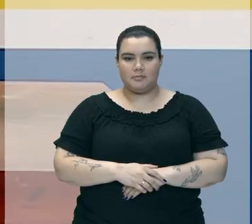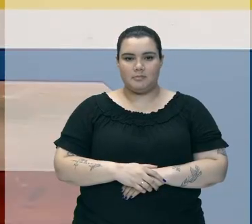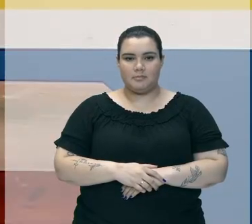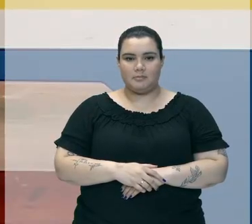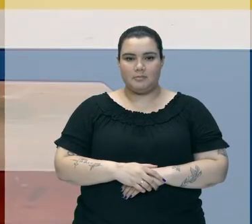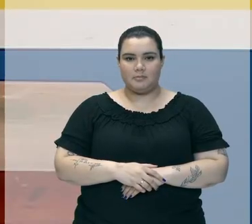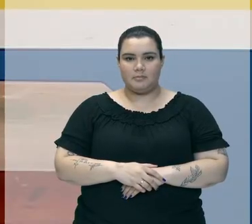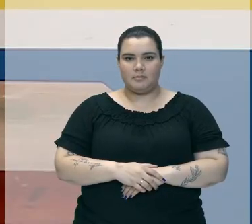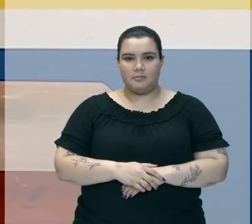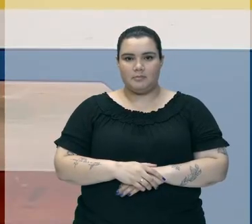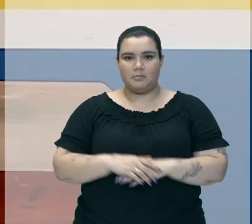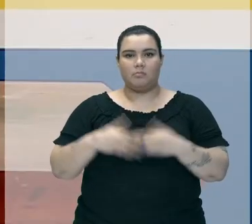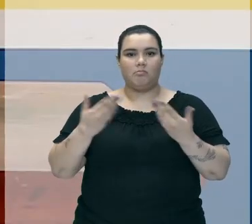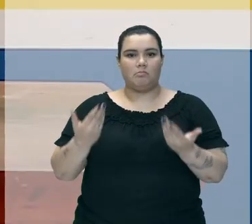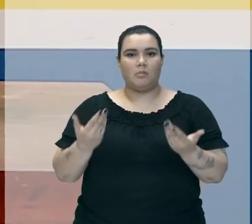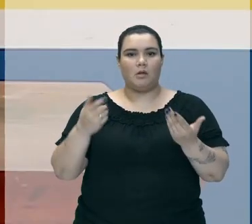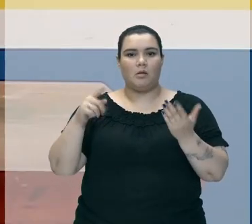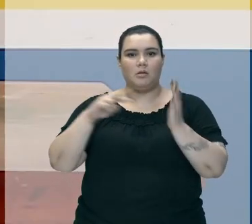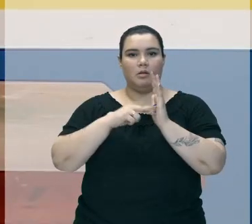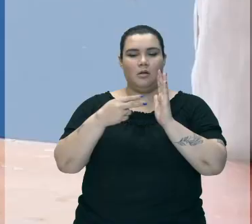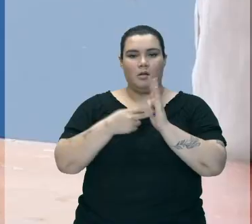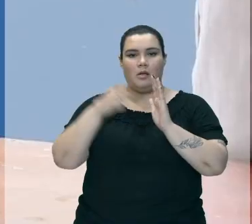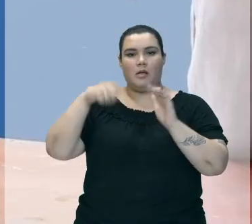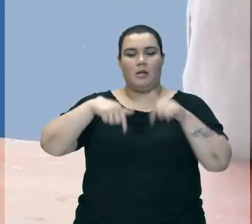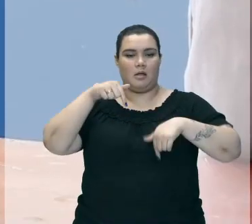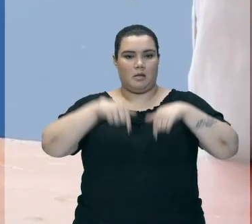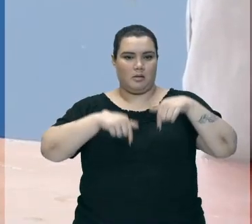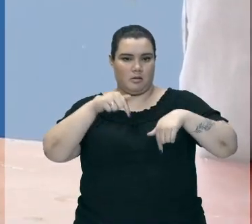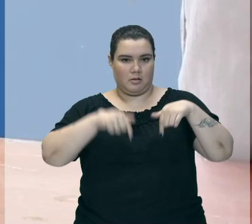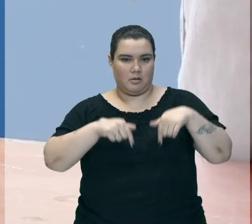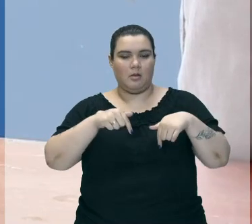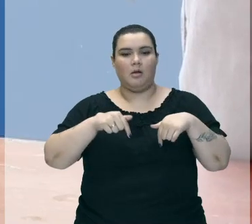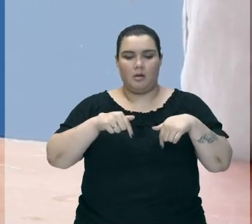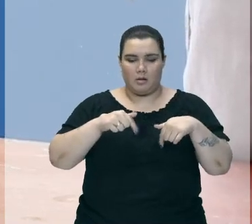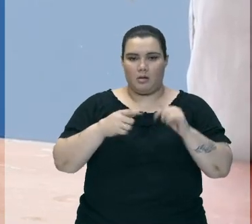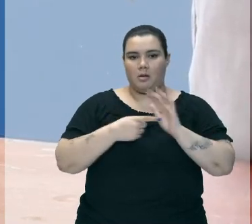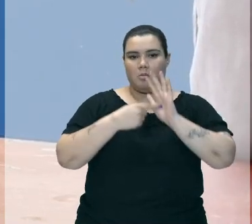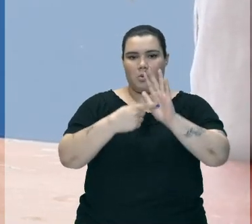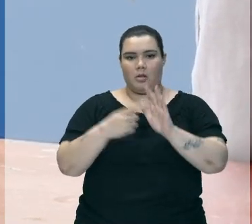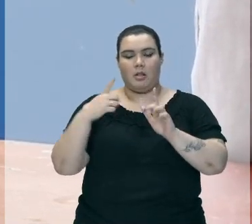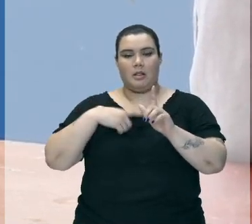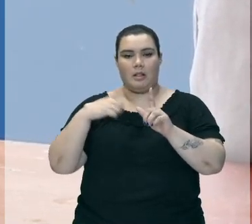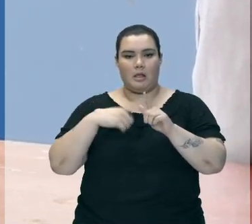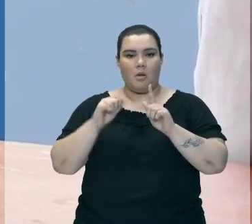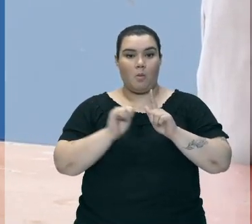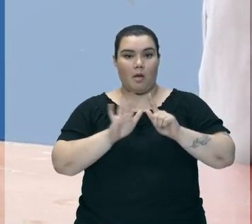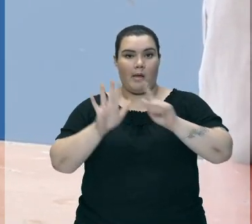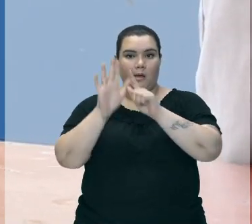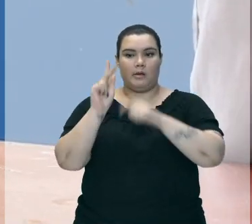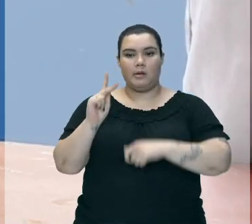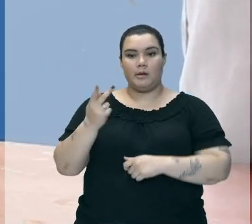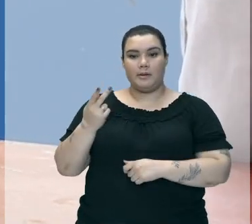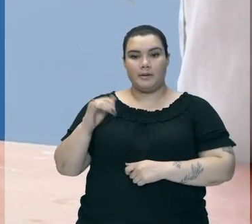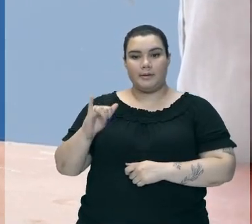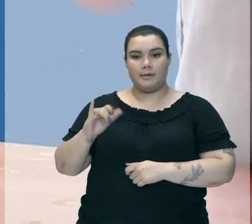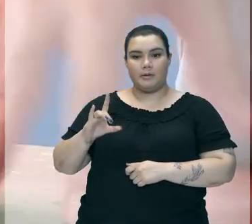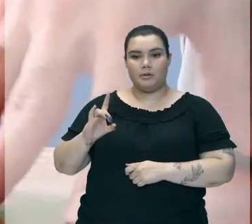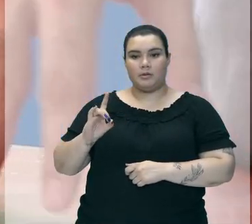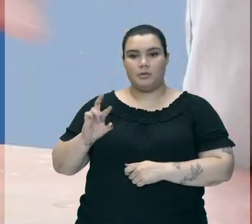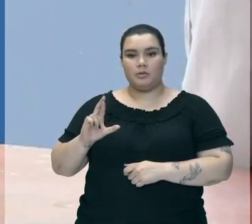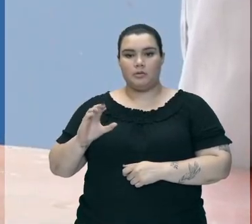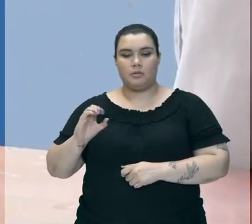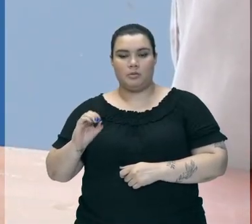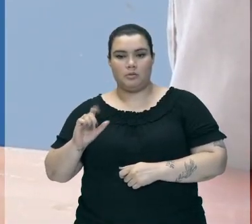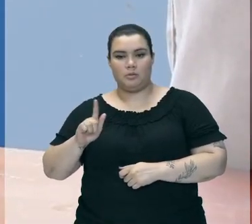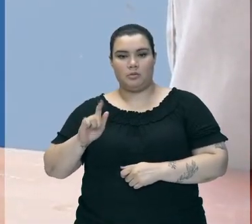Então O Que Está Acontecendo Aqui É Uma Reação Química Que Vai Liberar O Gás Hidrogênio O Gás Hidrogênio Está Sendo Armazenado